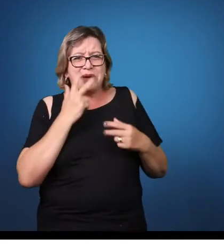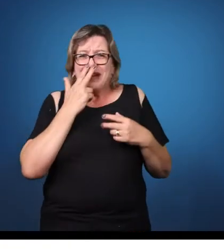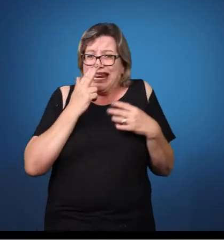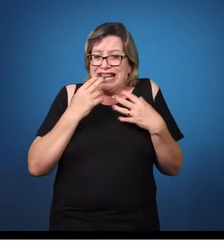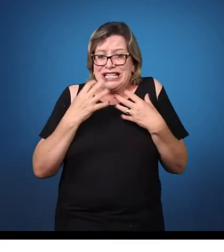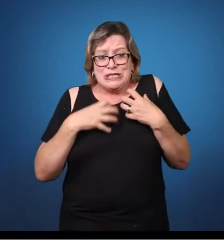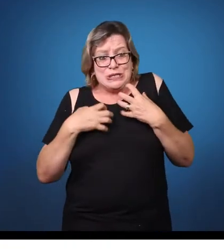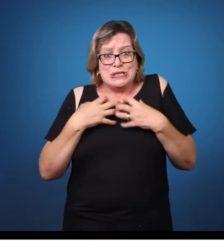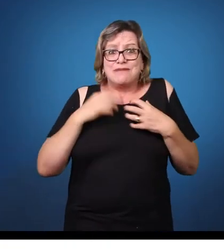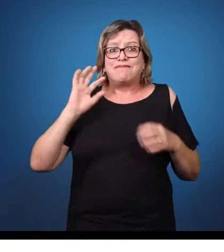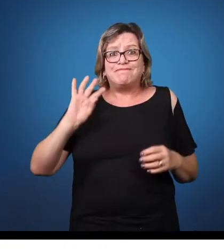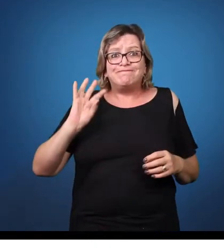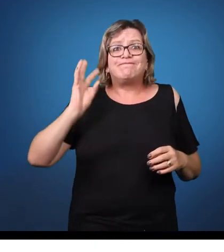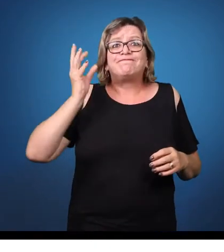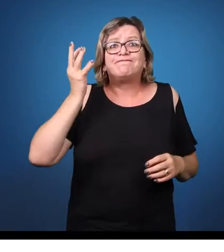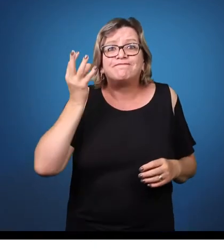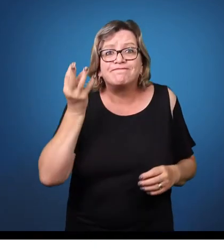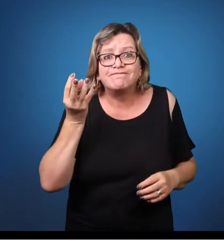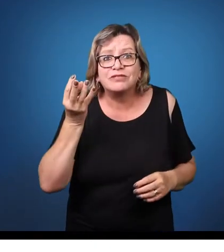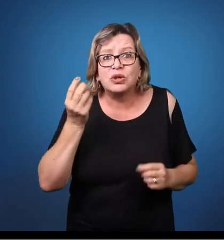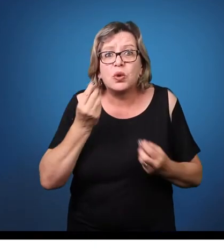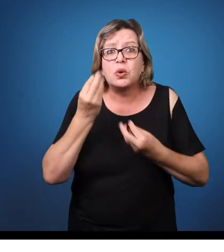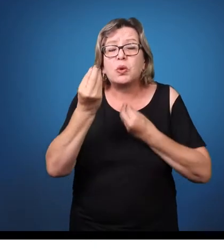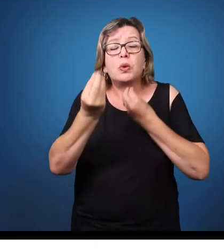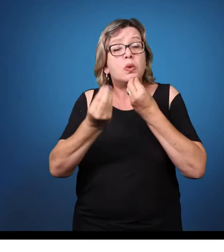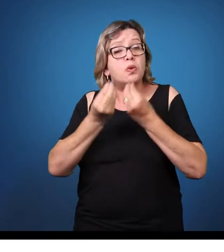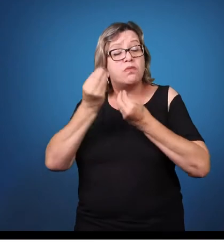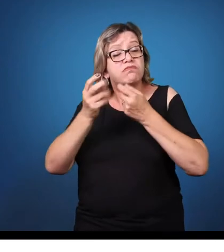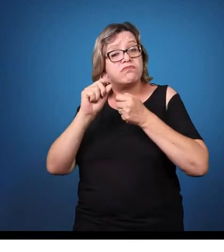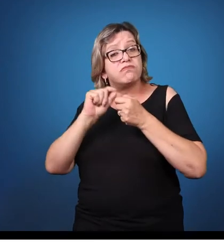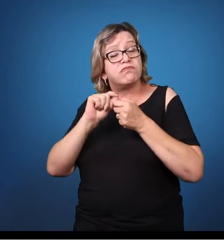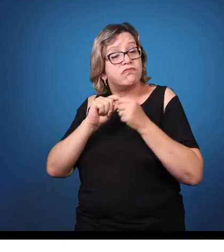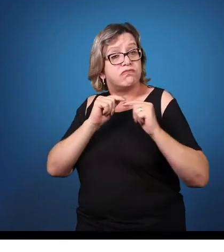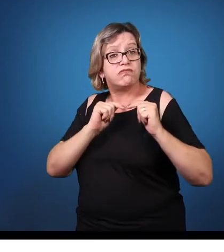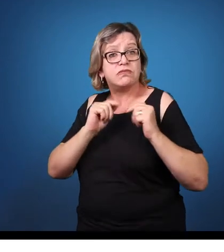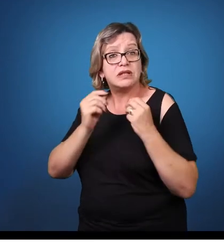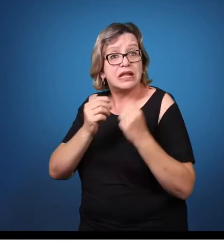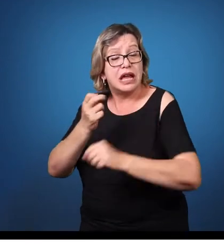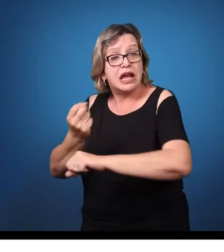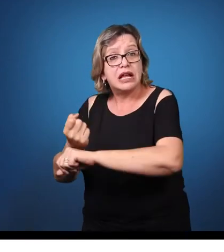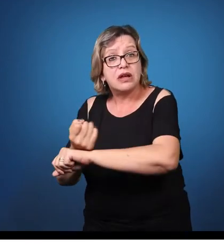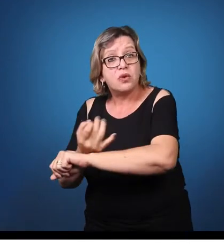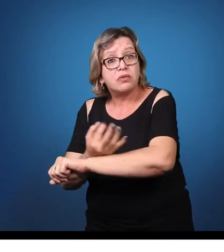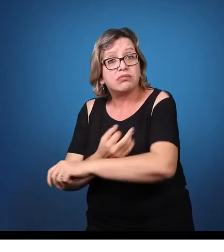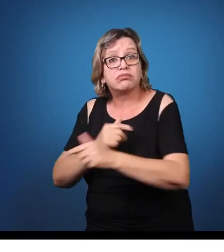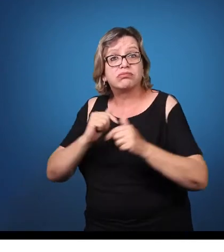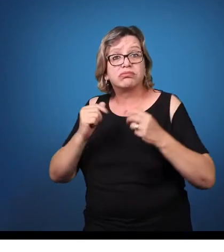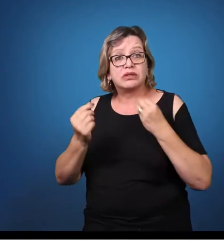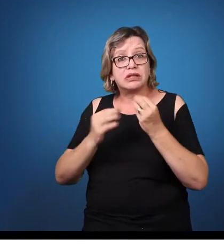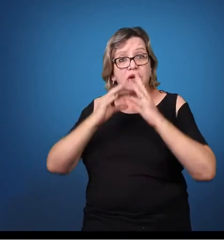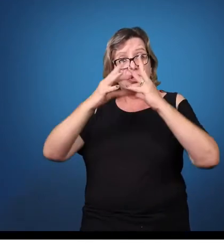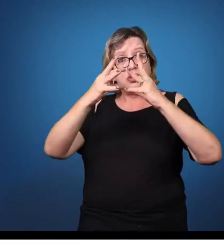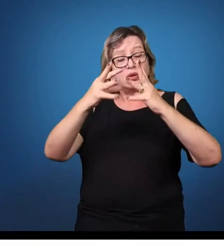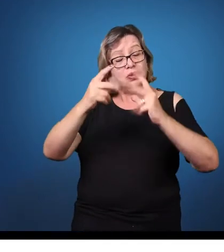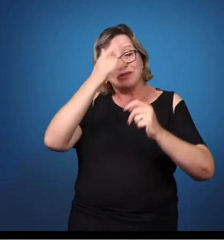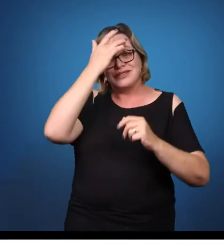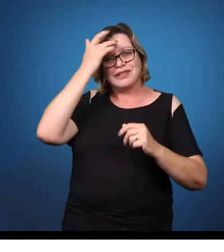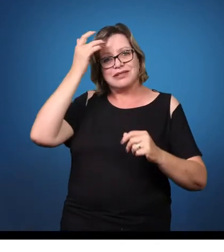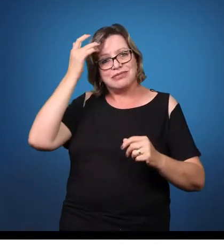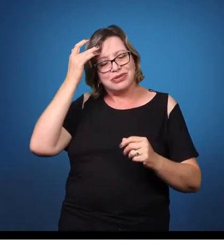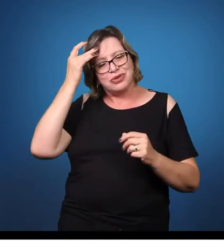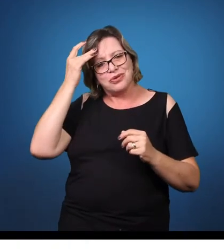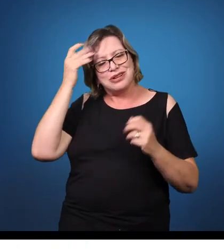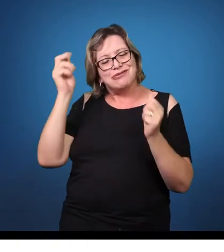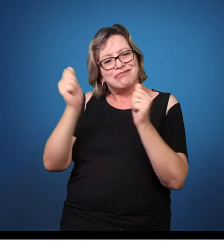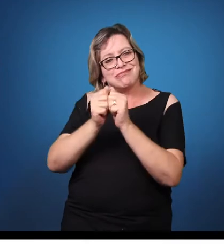é fácil, é uma tarefa difícil para o professor, assim como é para a pessoa, para o aluno, que também